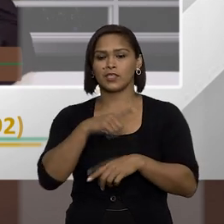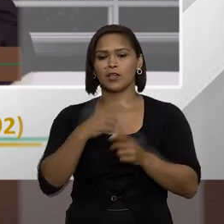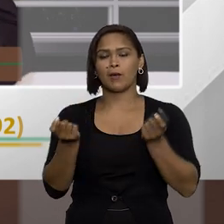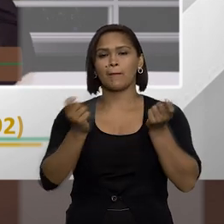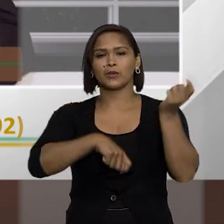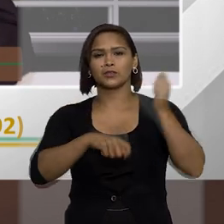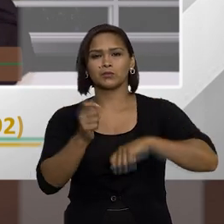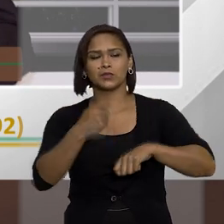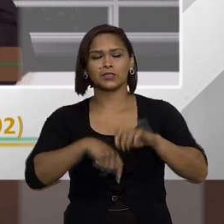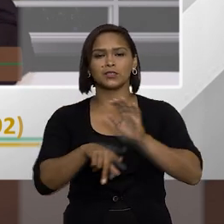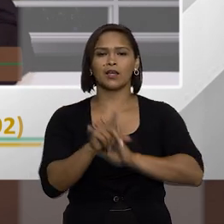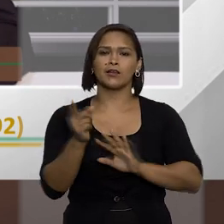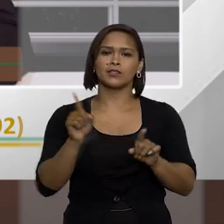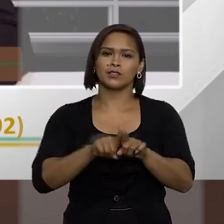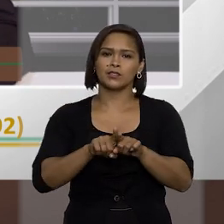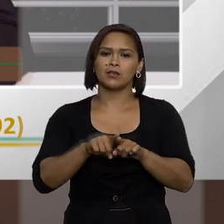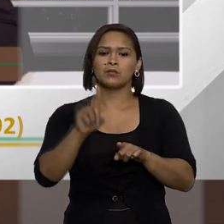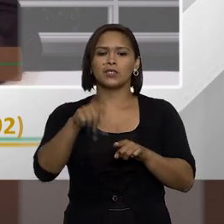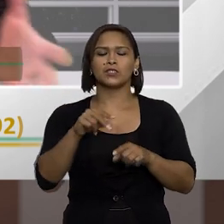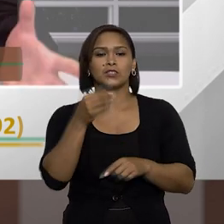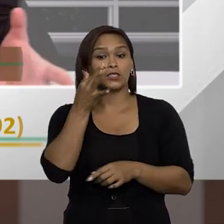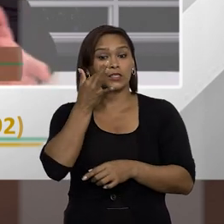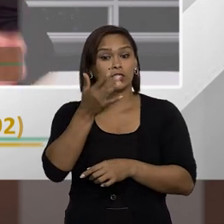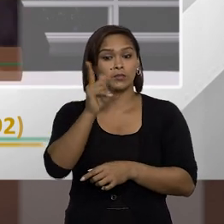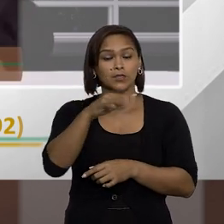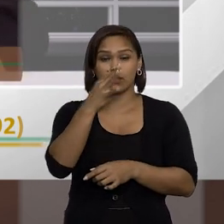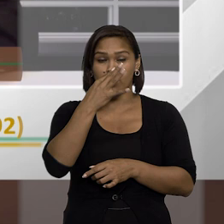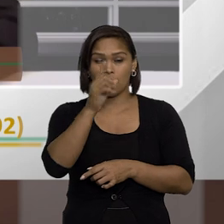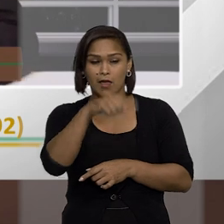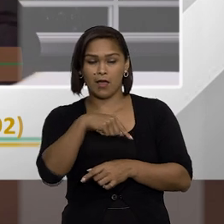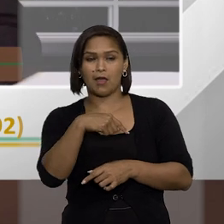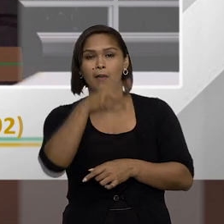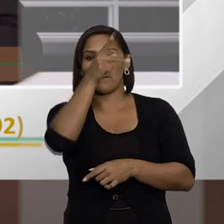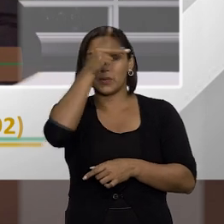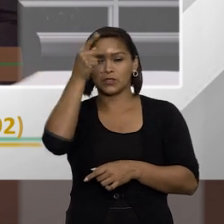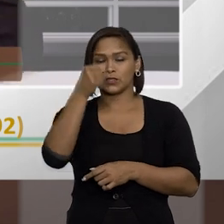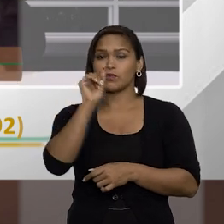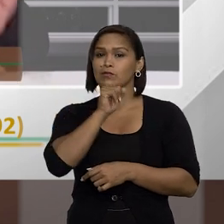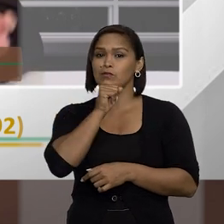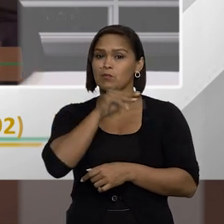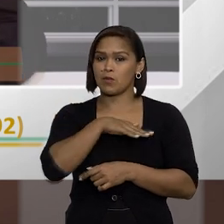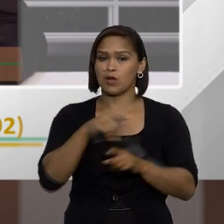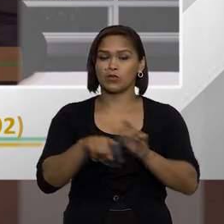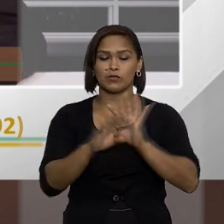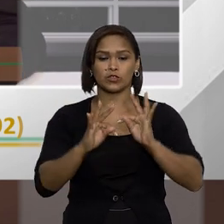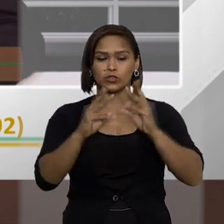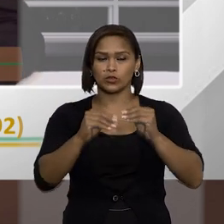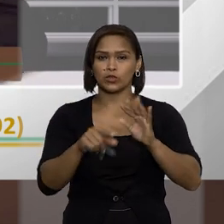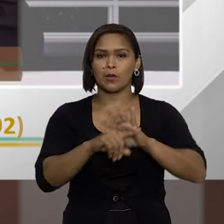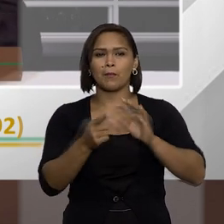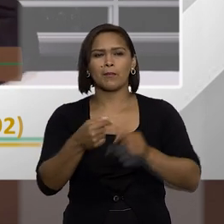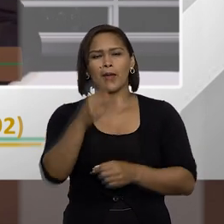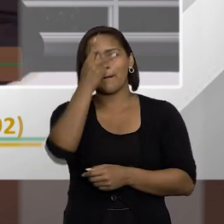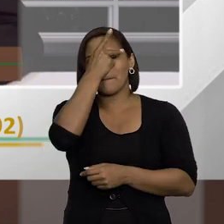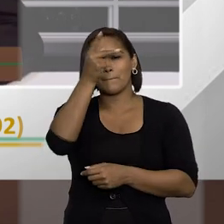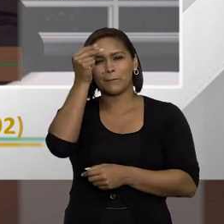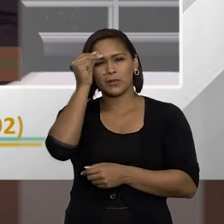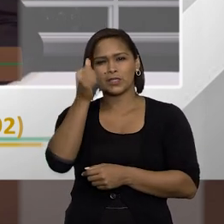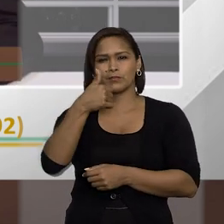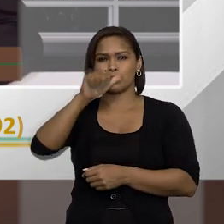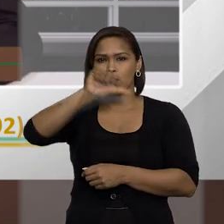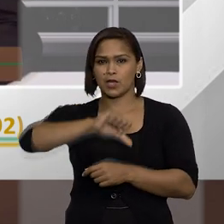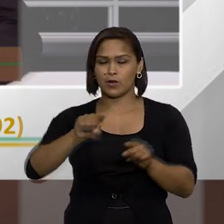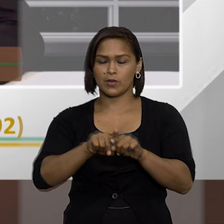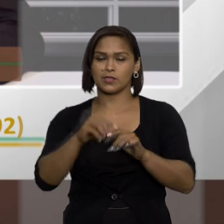toda essa possibilidade talvez de intimidar pessoas isso pensando no mal gestor claro né não falando de forma genérica mas pensando no mal